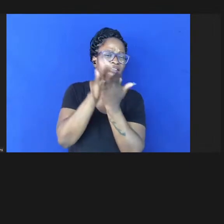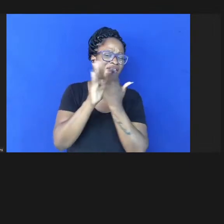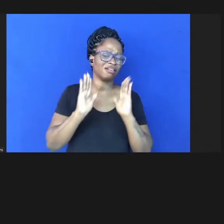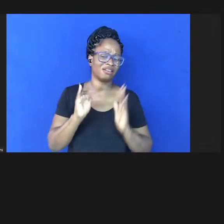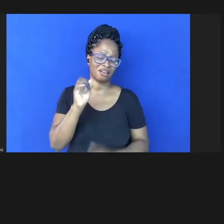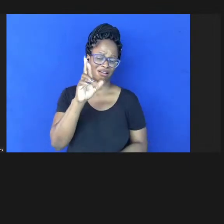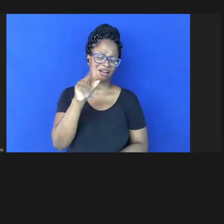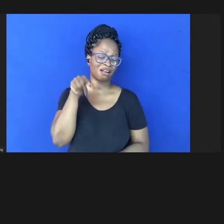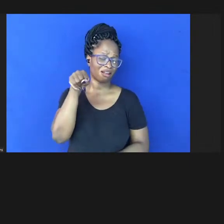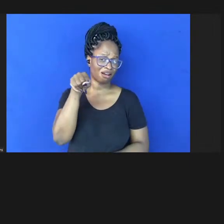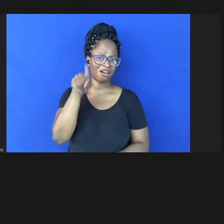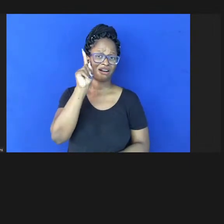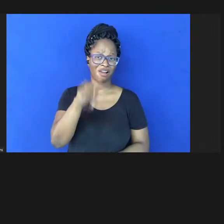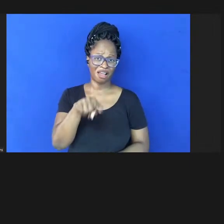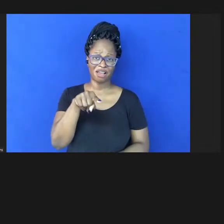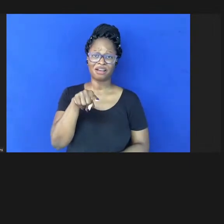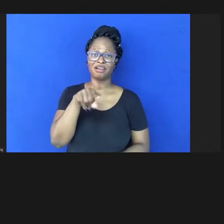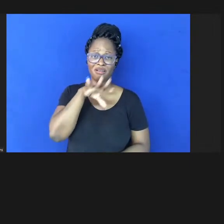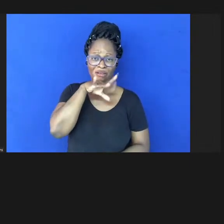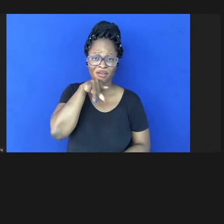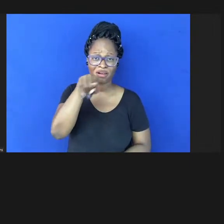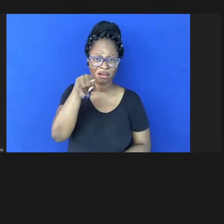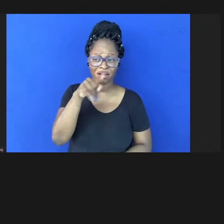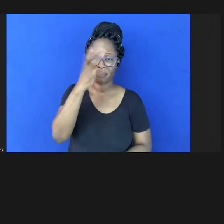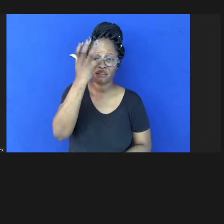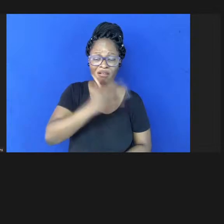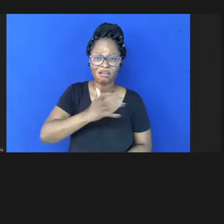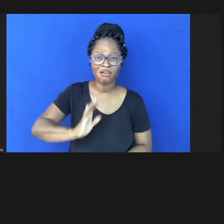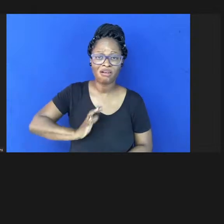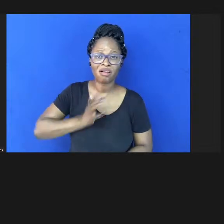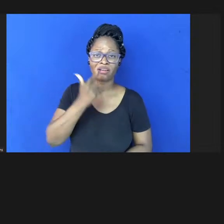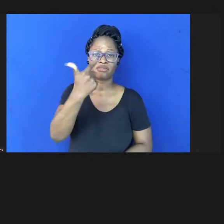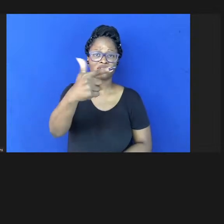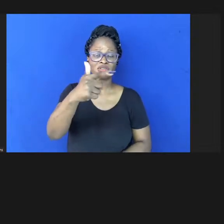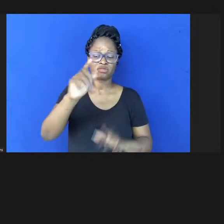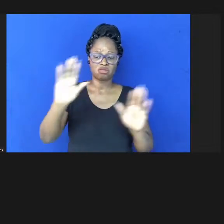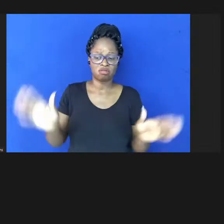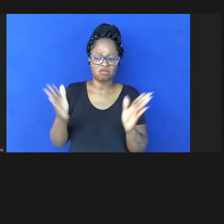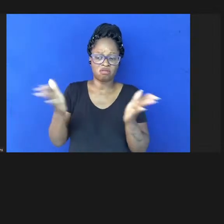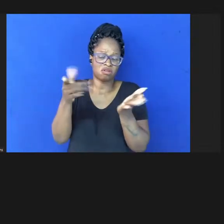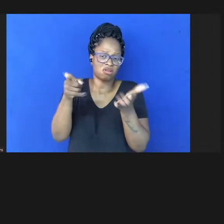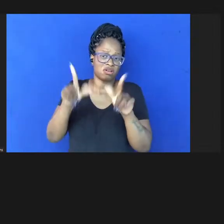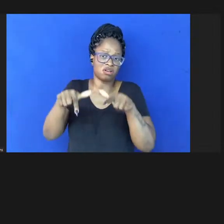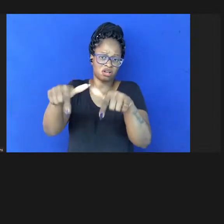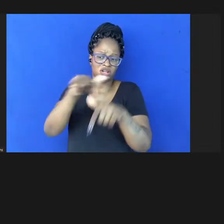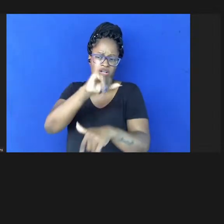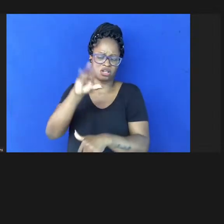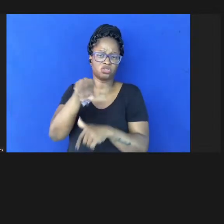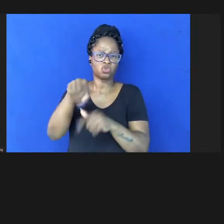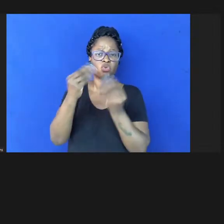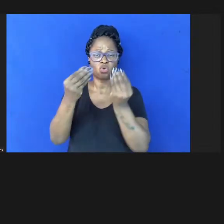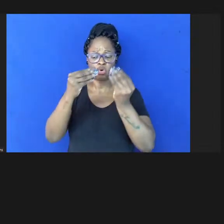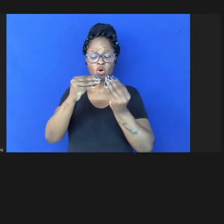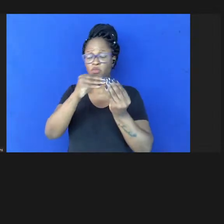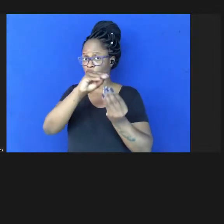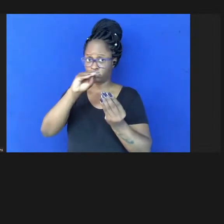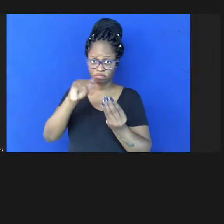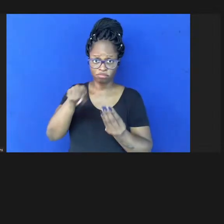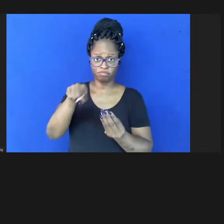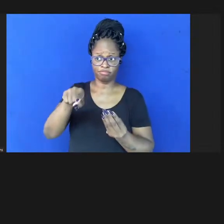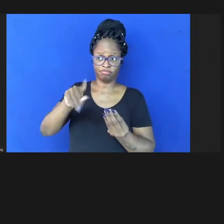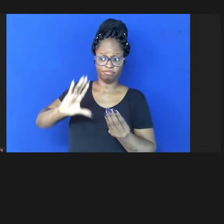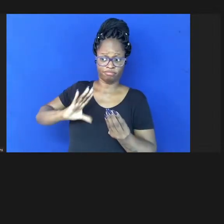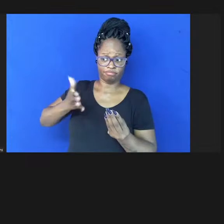isso é muito perverso nós não devemos encorajar esse comportamento a única forma de não encorajar esse comportamento é